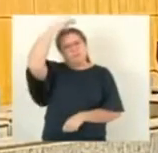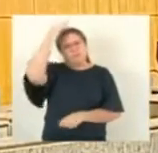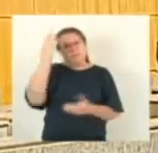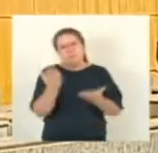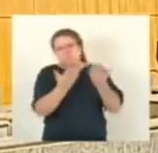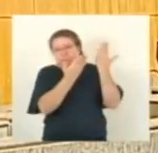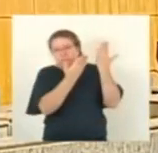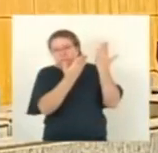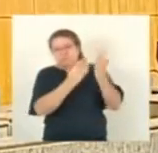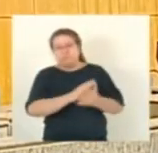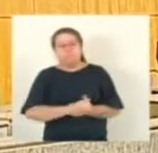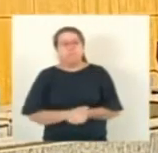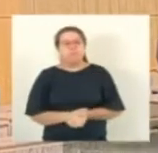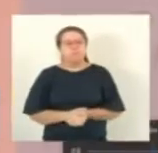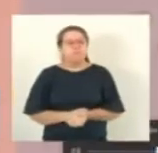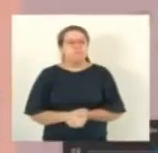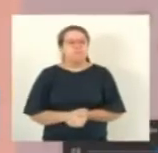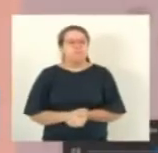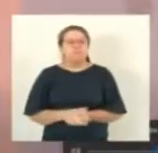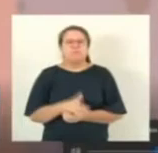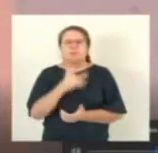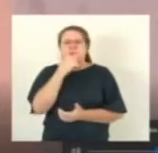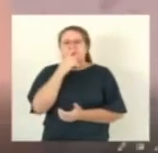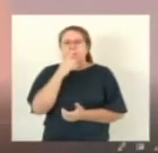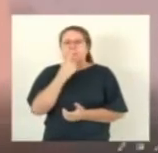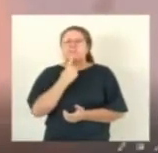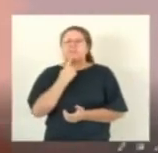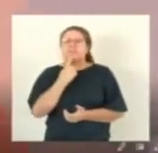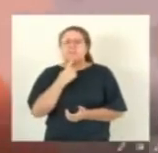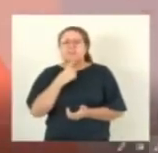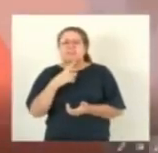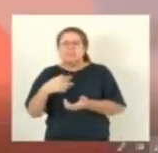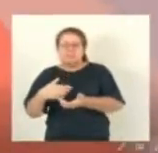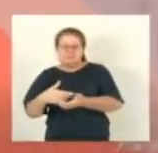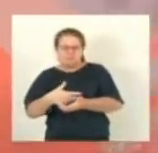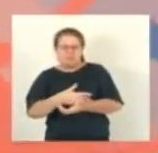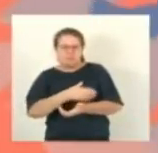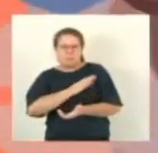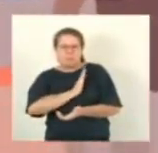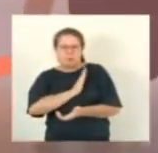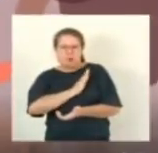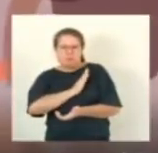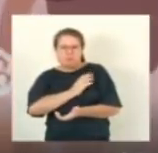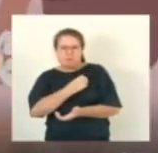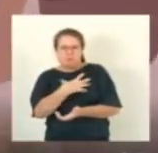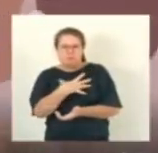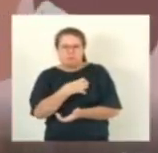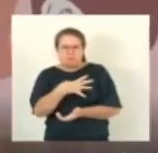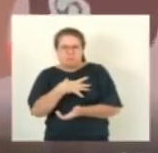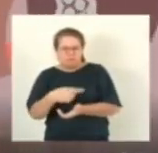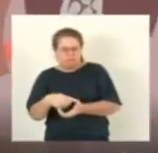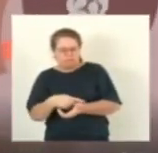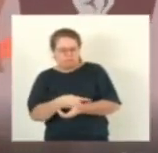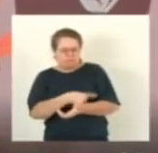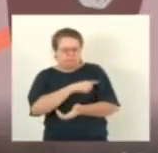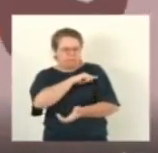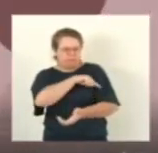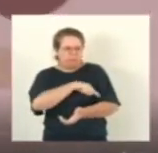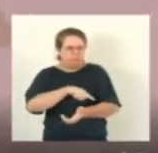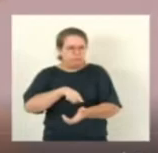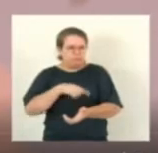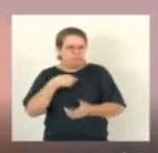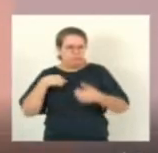O sangue é bombeado pelo coração e percorre o nosso organismo como um rio, fluido. No caminho, ele vai